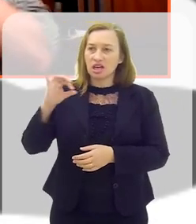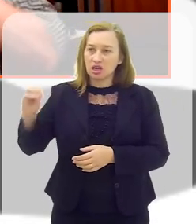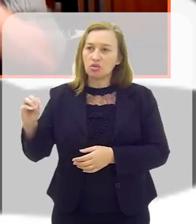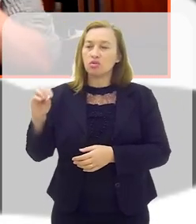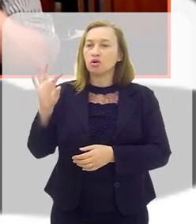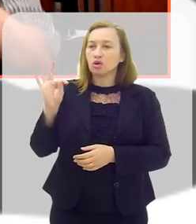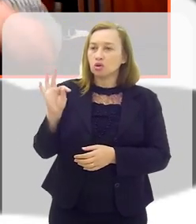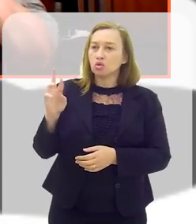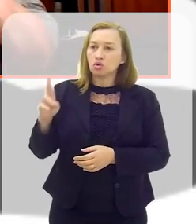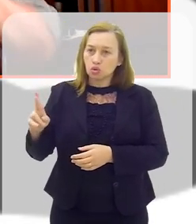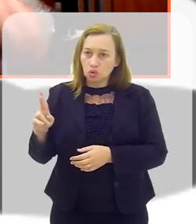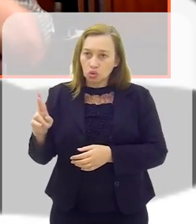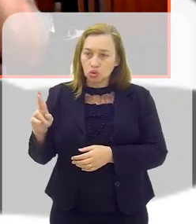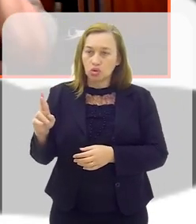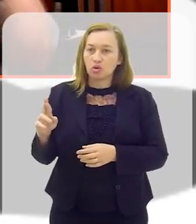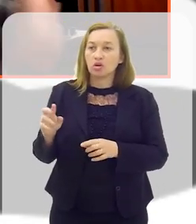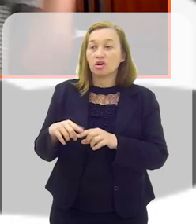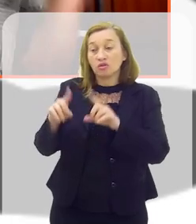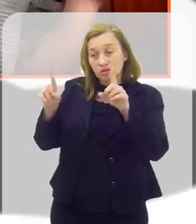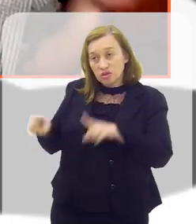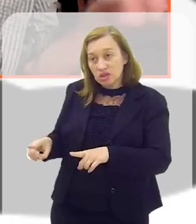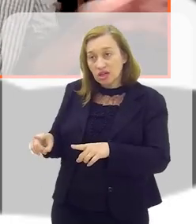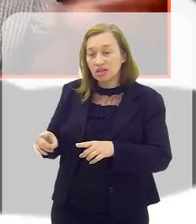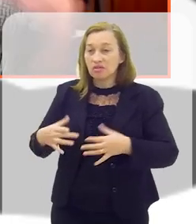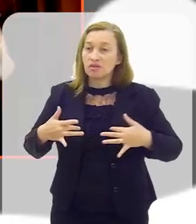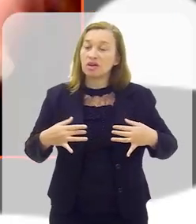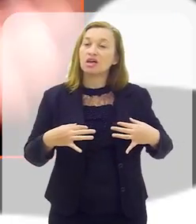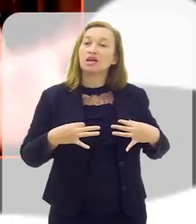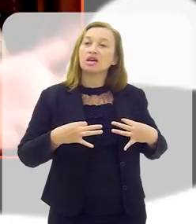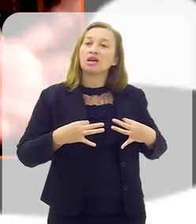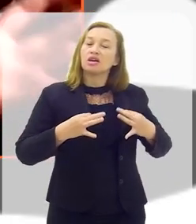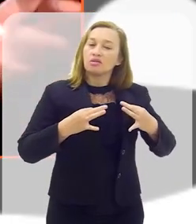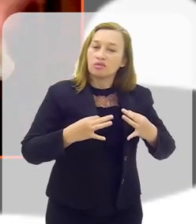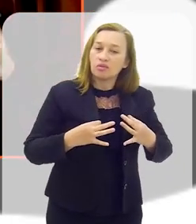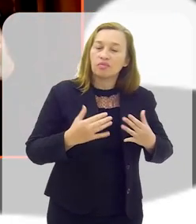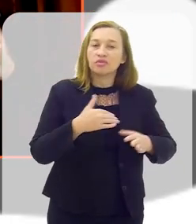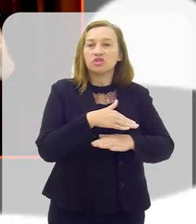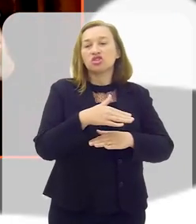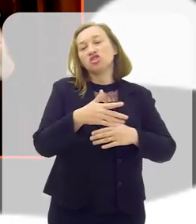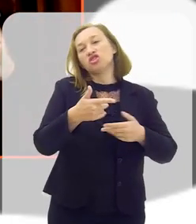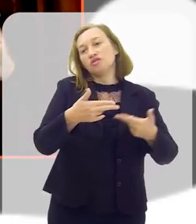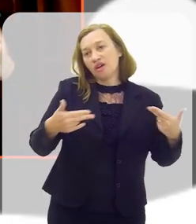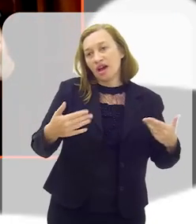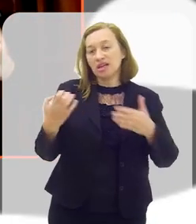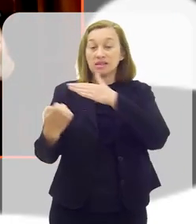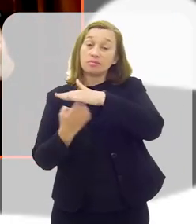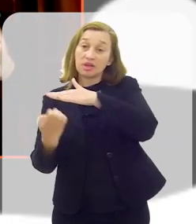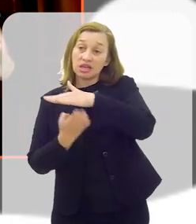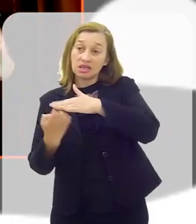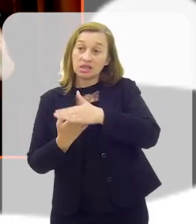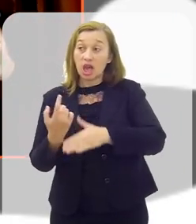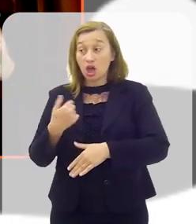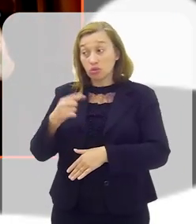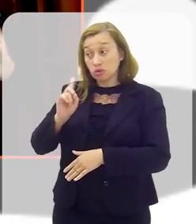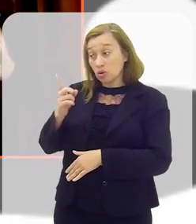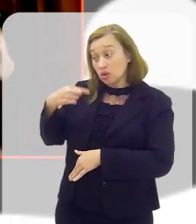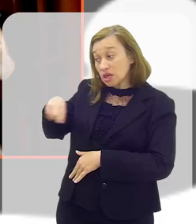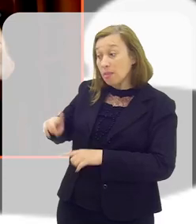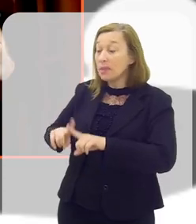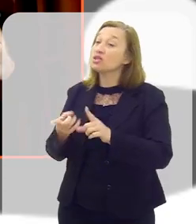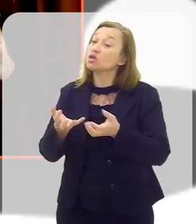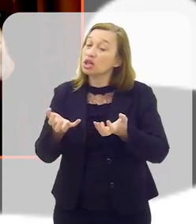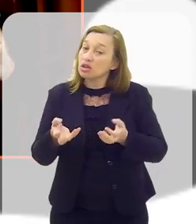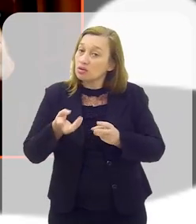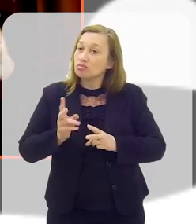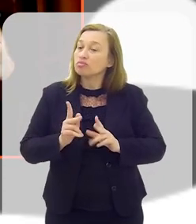funcionário da RioTour, eu fiquei à disposição de vários órgãos durante muito tempo. Então, não estava mais lá presente, mas queria que esse